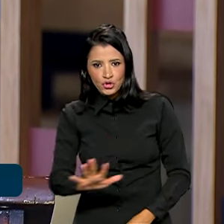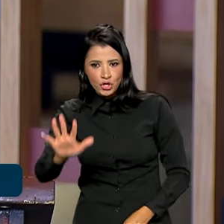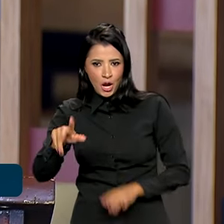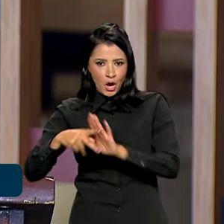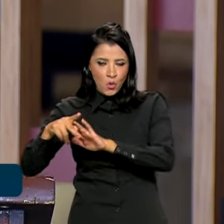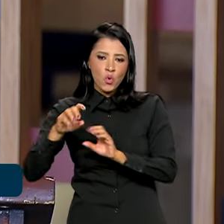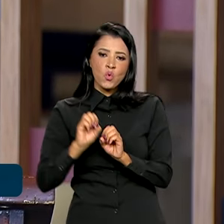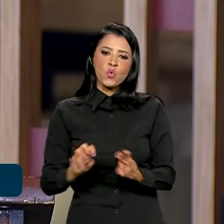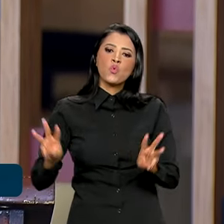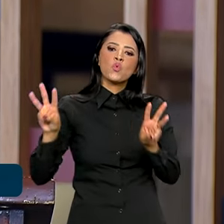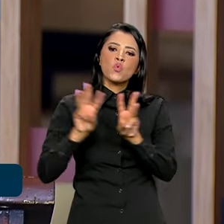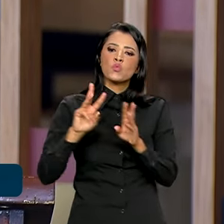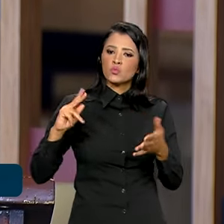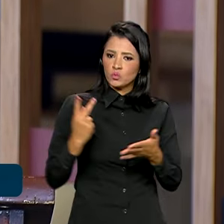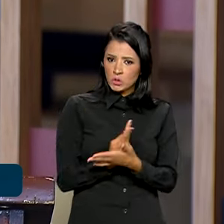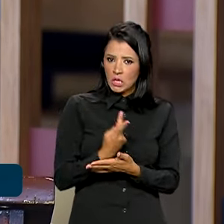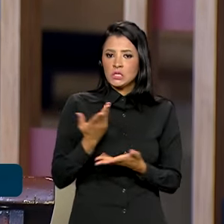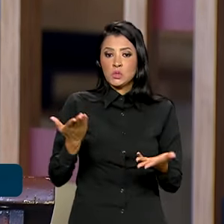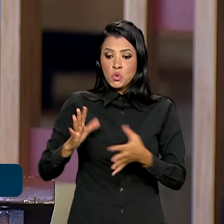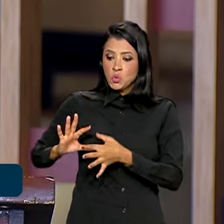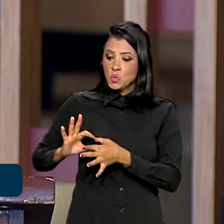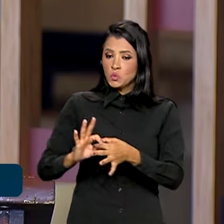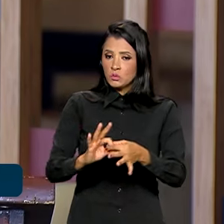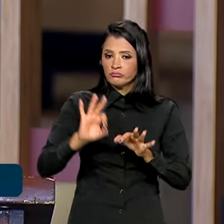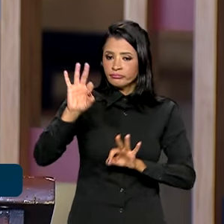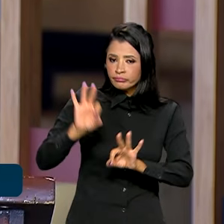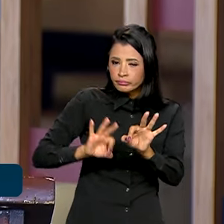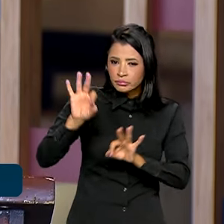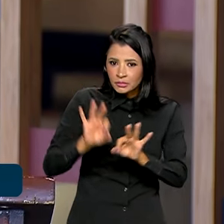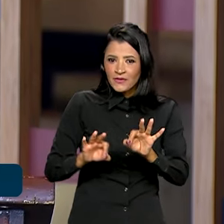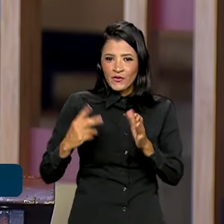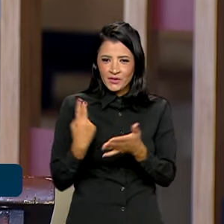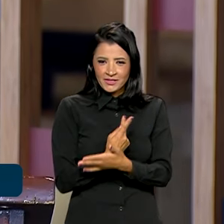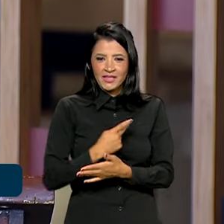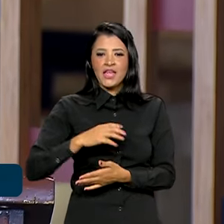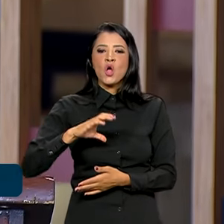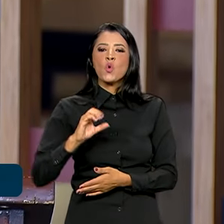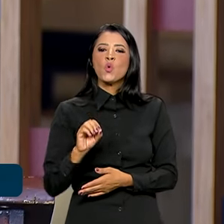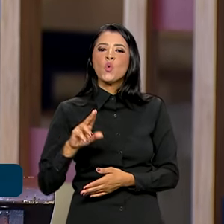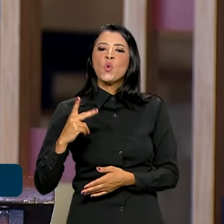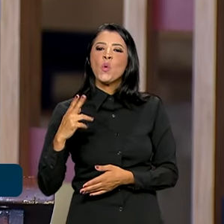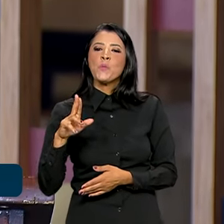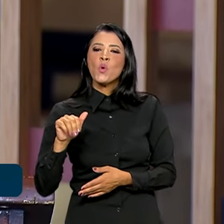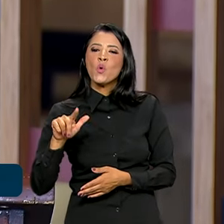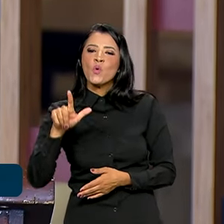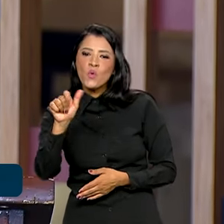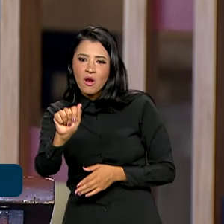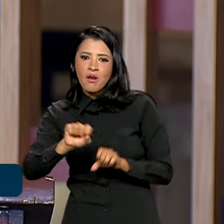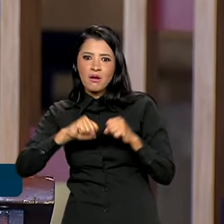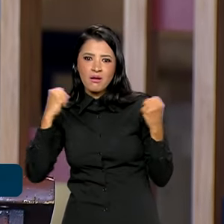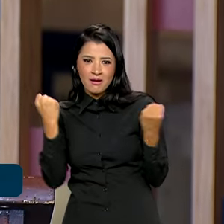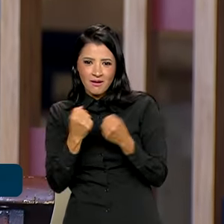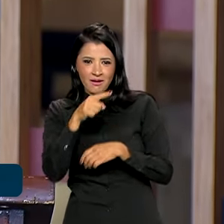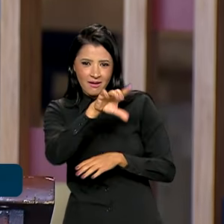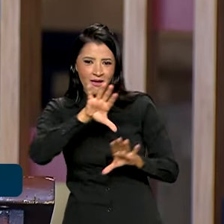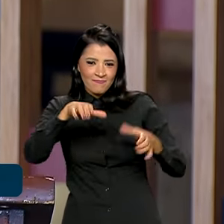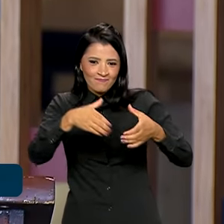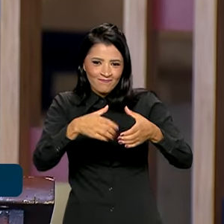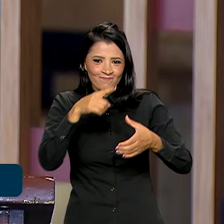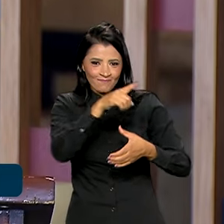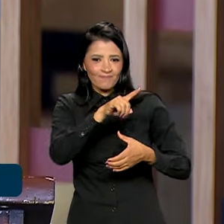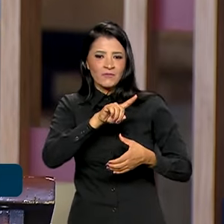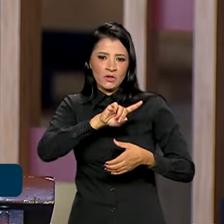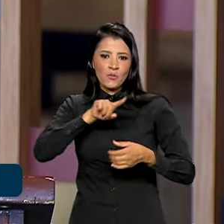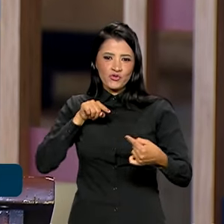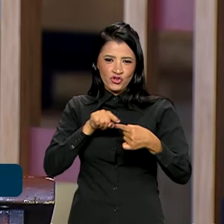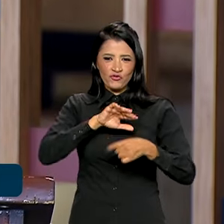ONU ocorre no contexto dos preparativos para a cúpula, como mencionei, dos objetivos do desenvolvimento sustentável. Essa